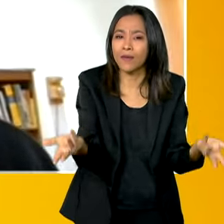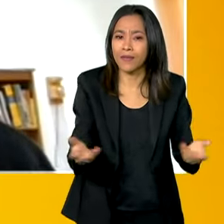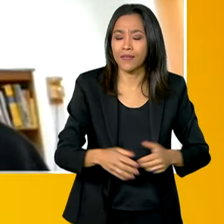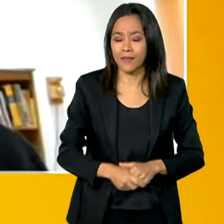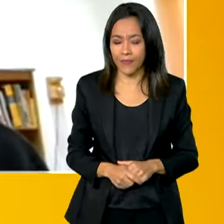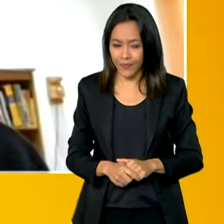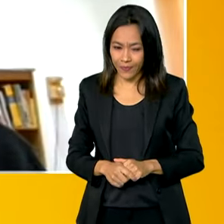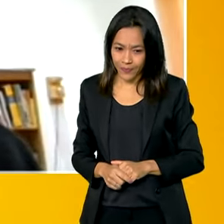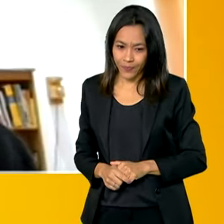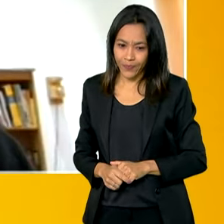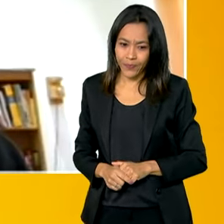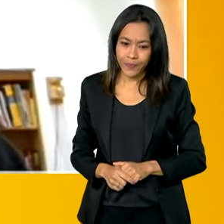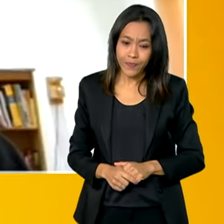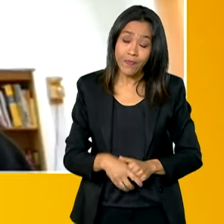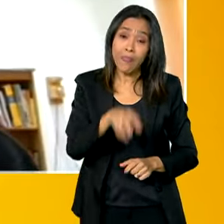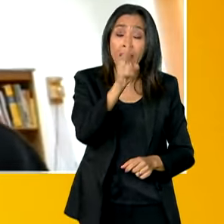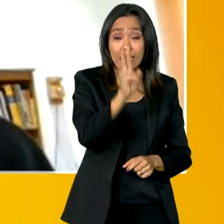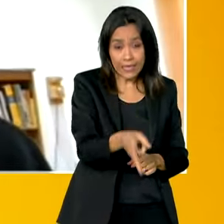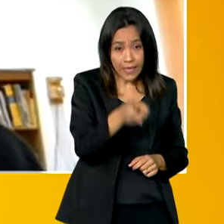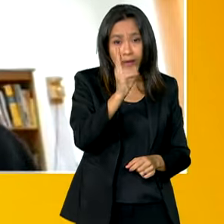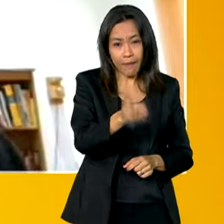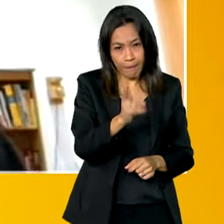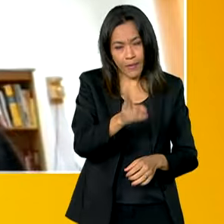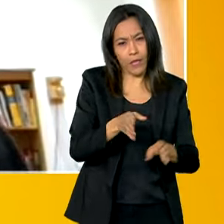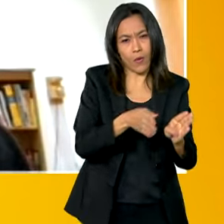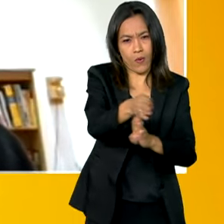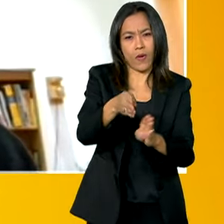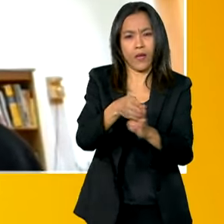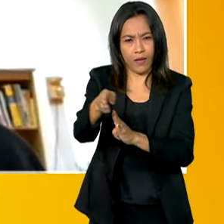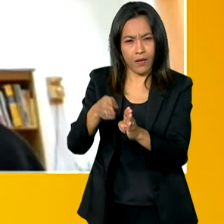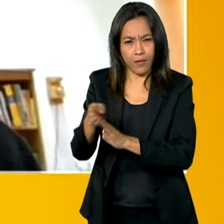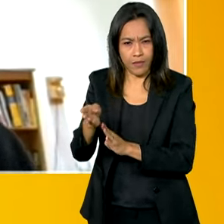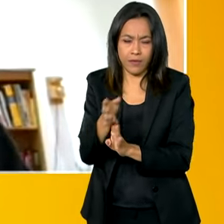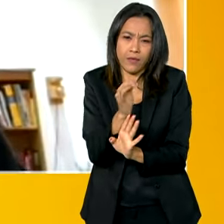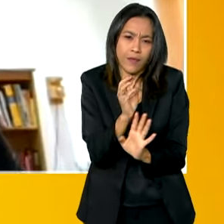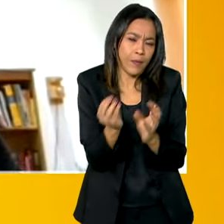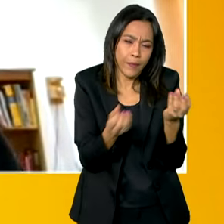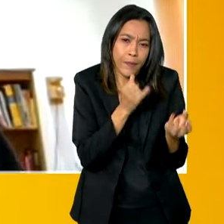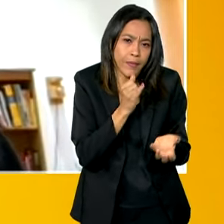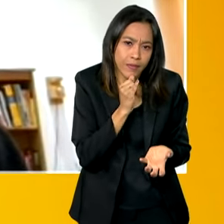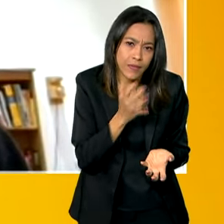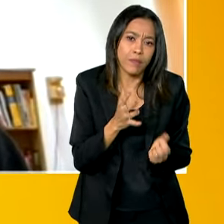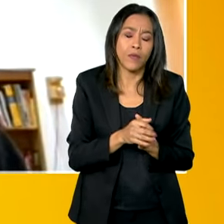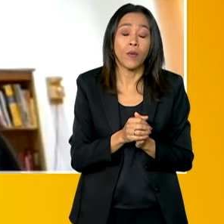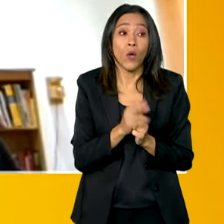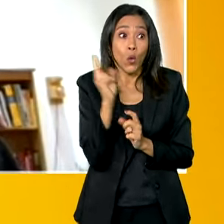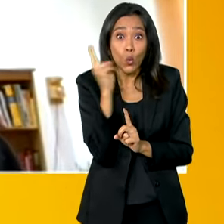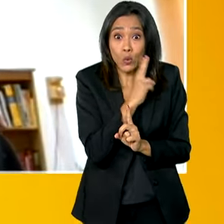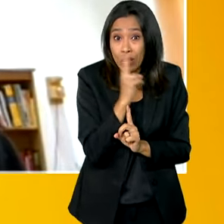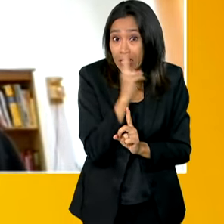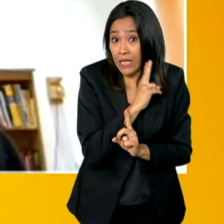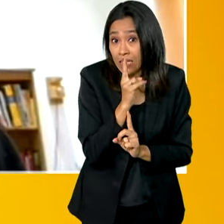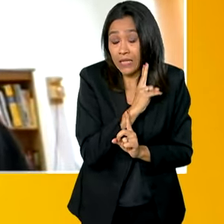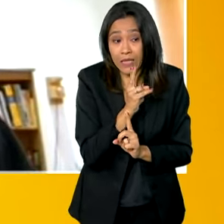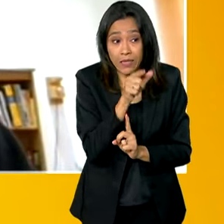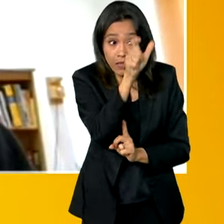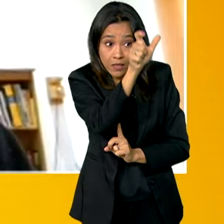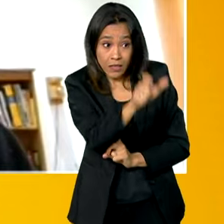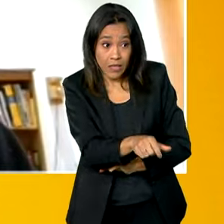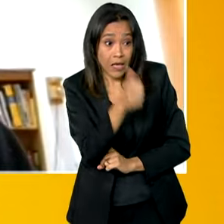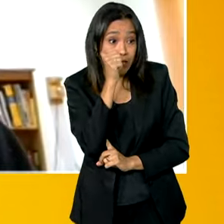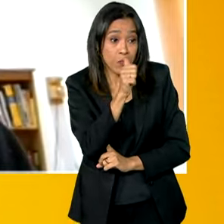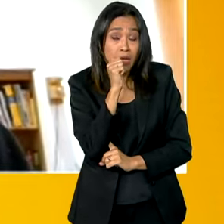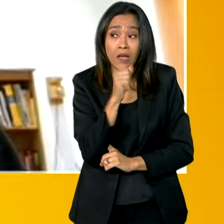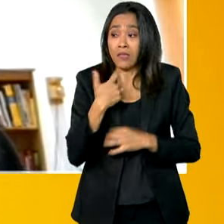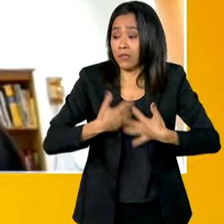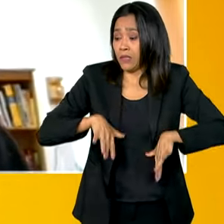Vanessa, a gente sempre recomenda a seguinte forma, né? Em situações de urgência que as mulheres acionem o